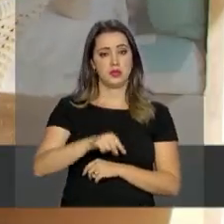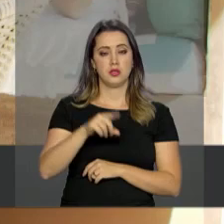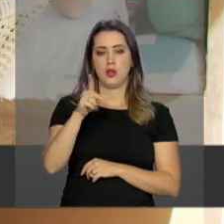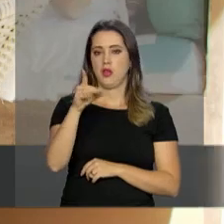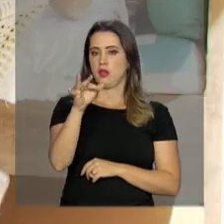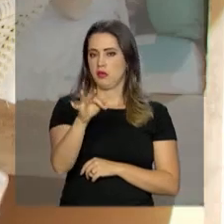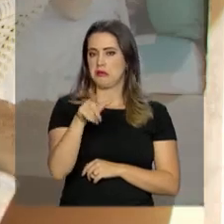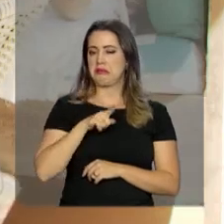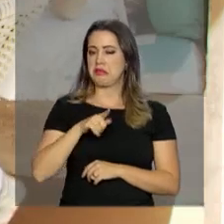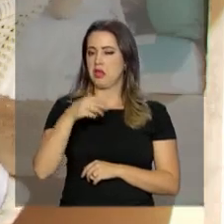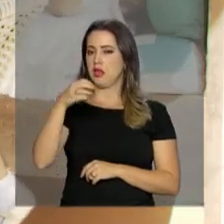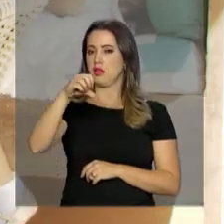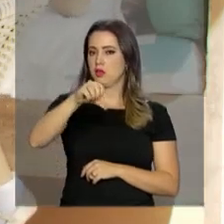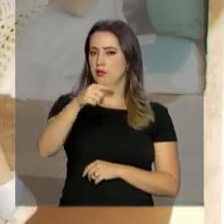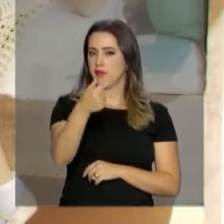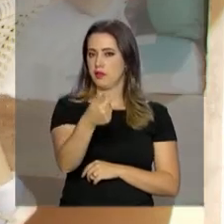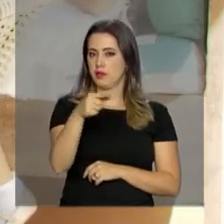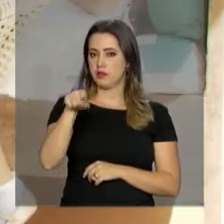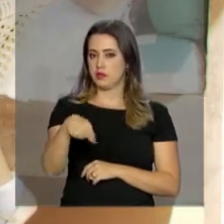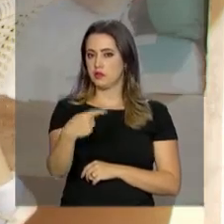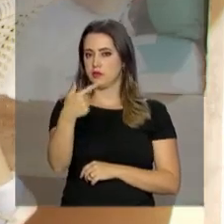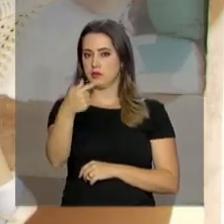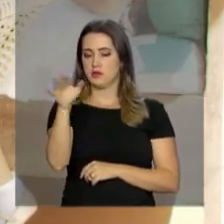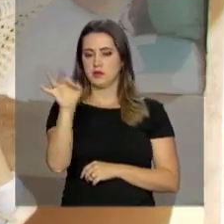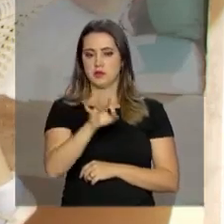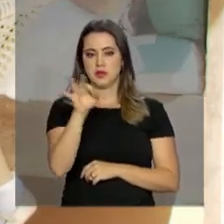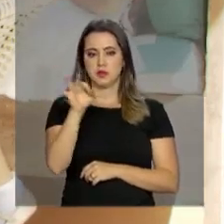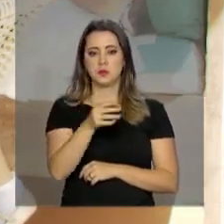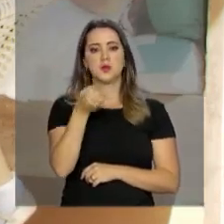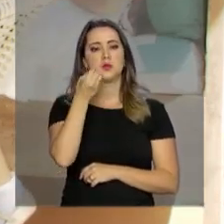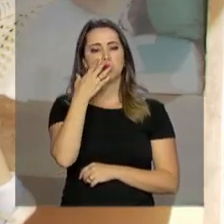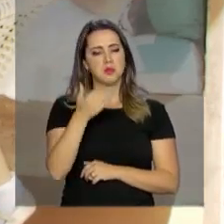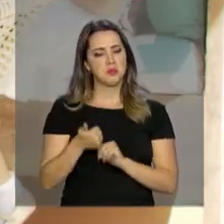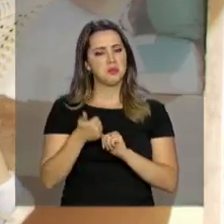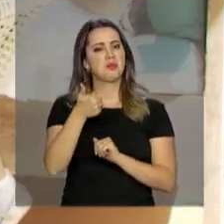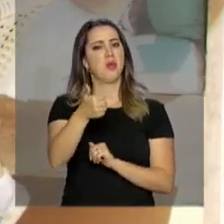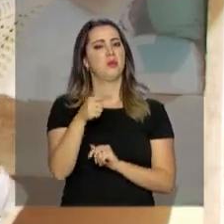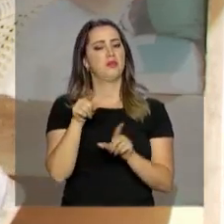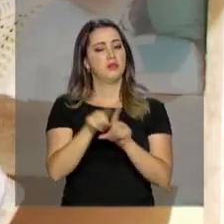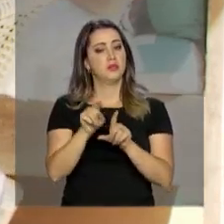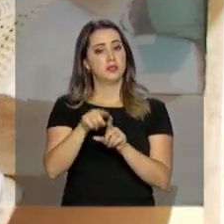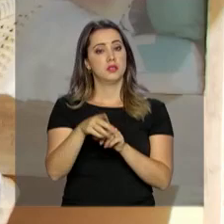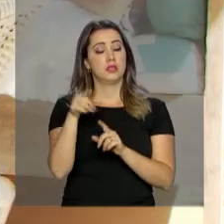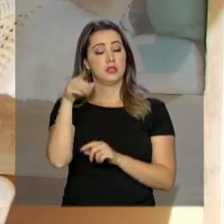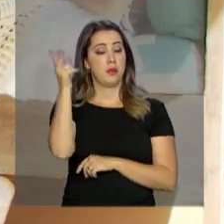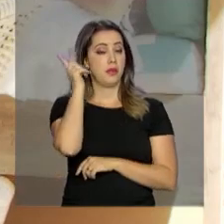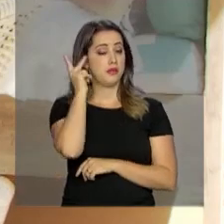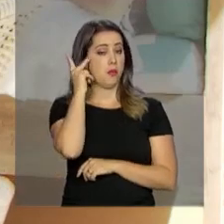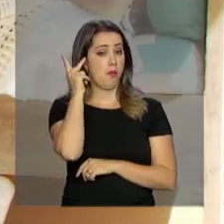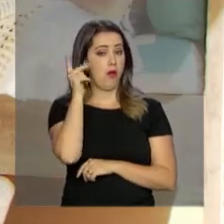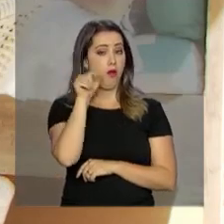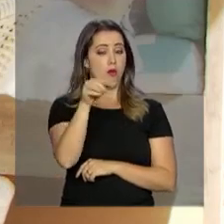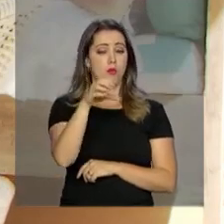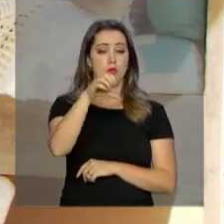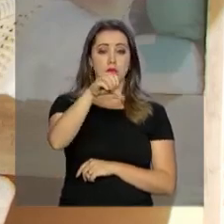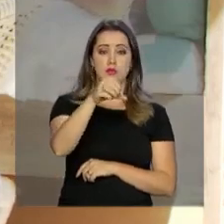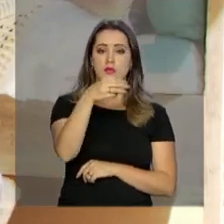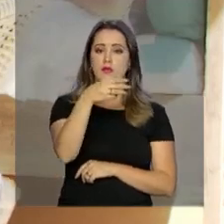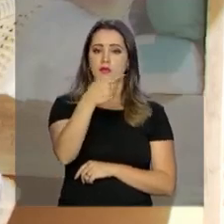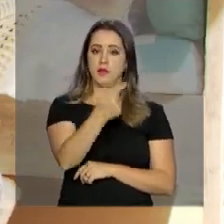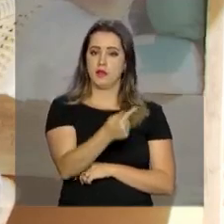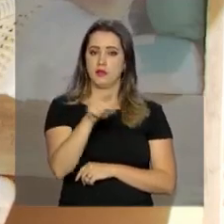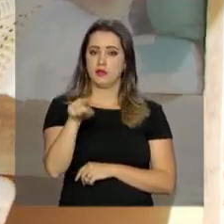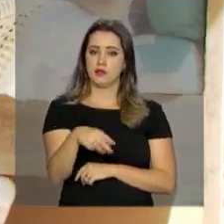que tiveram 97,7% de aprovação dos estrangeiros e a gastronomia de São Paulo, com 97,3